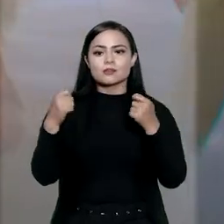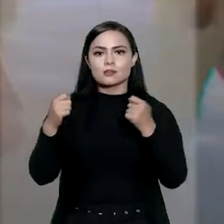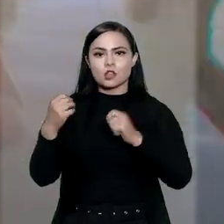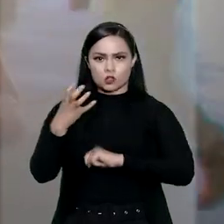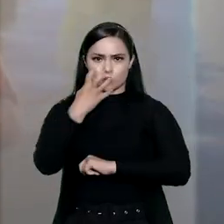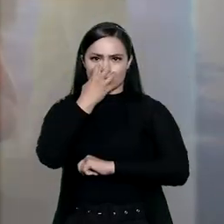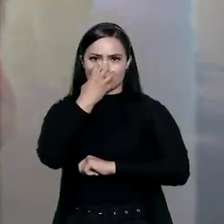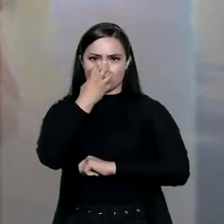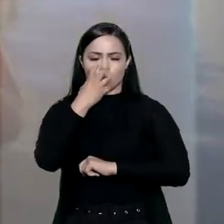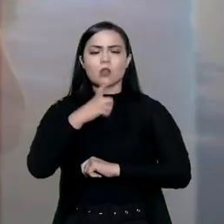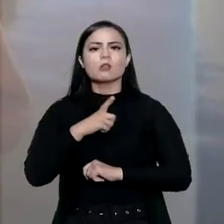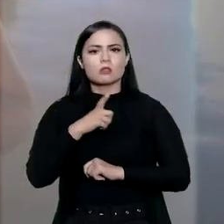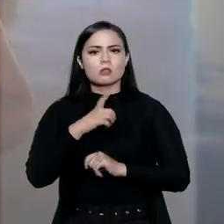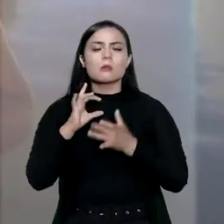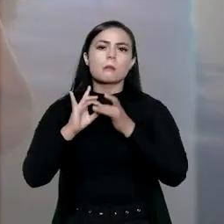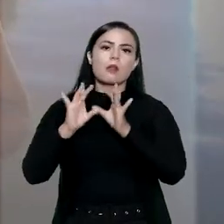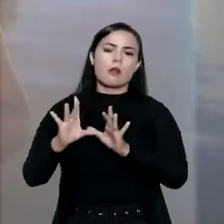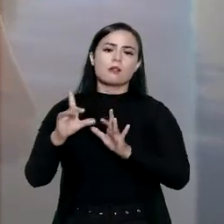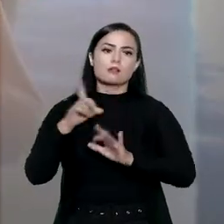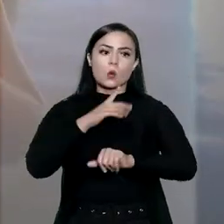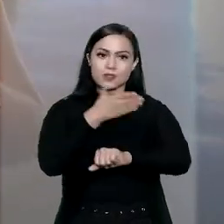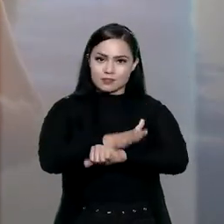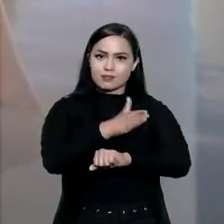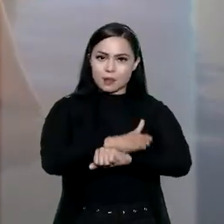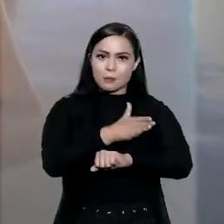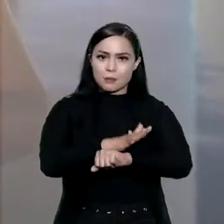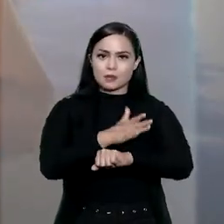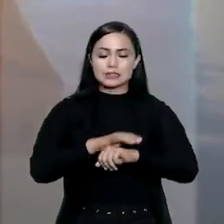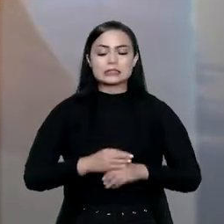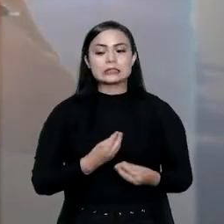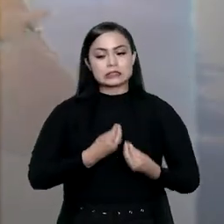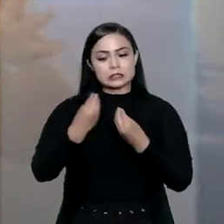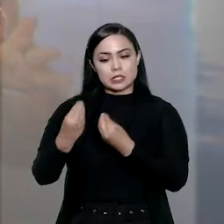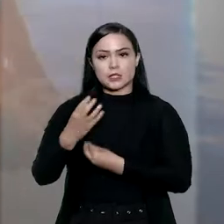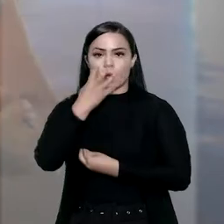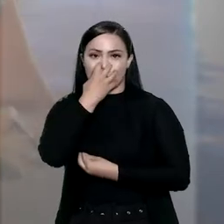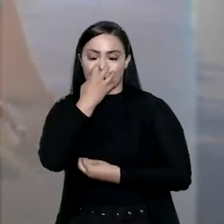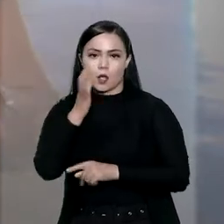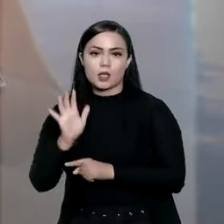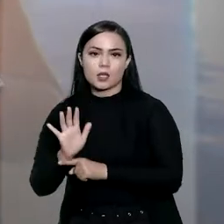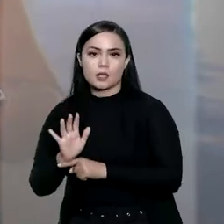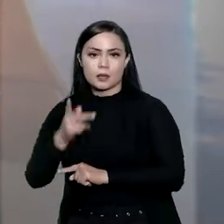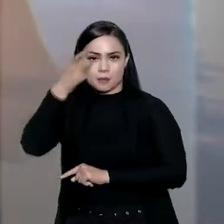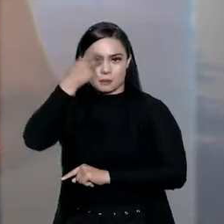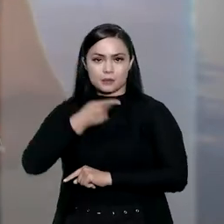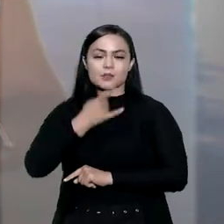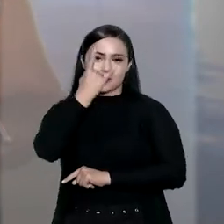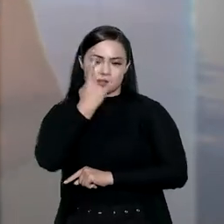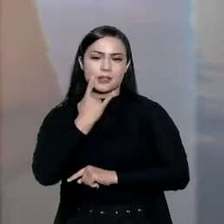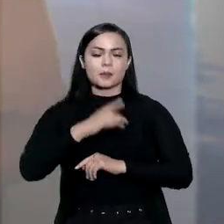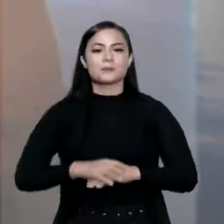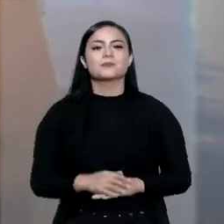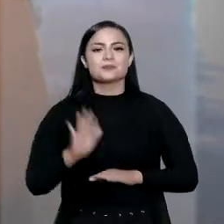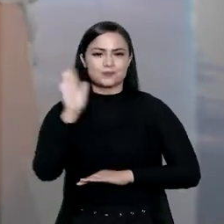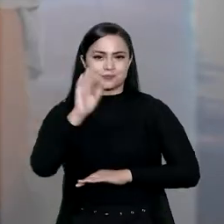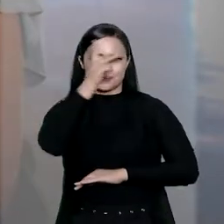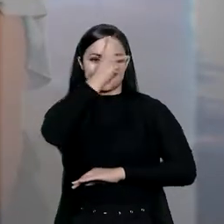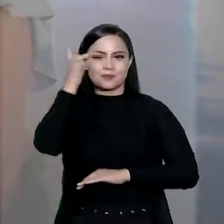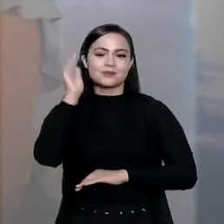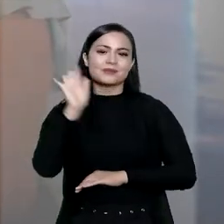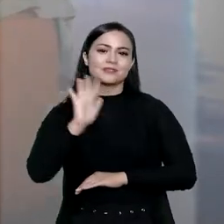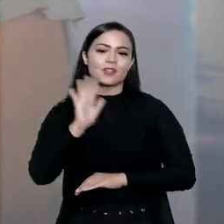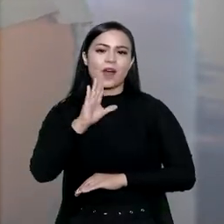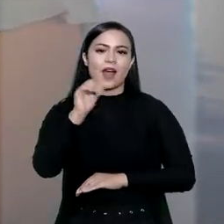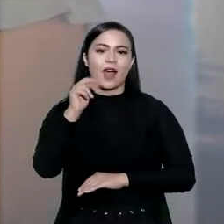necessidades do animal estão condicionadas a um treinamento, dado ao cão-guia e à pessoa cega. Tchau,